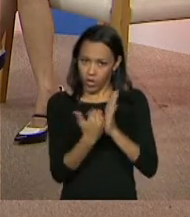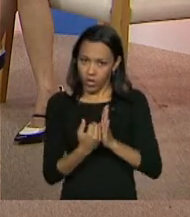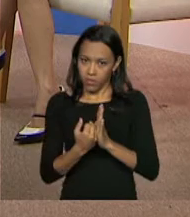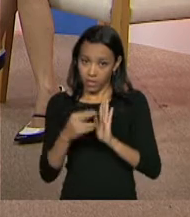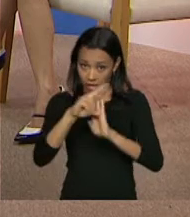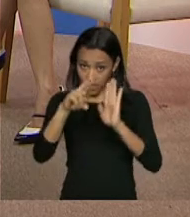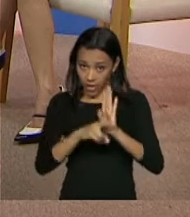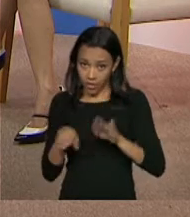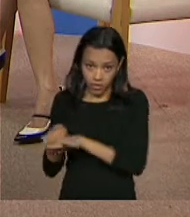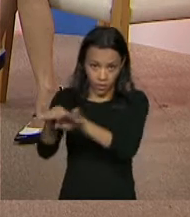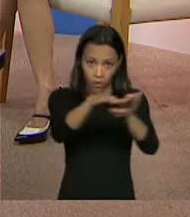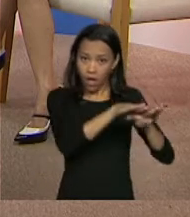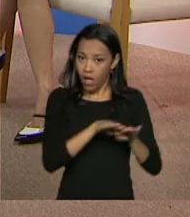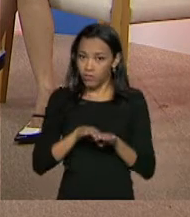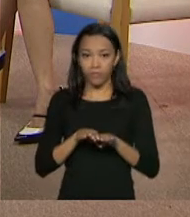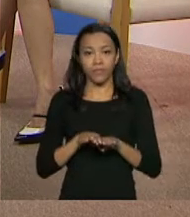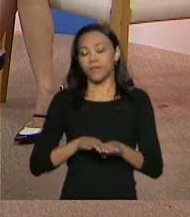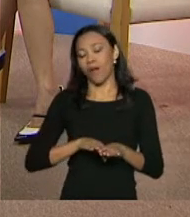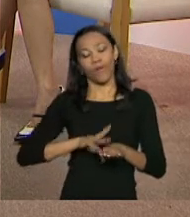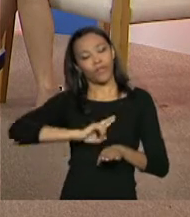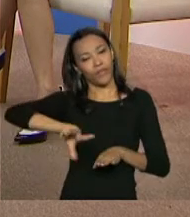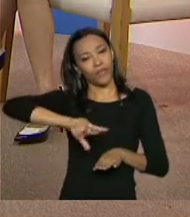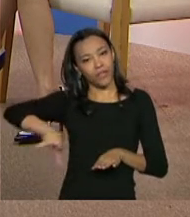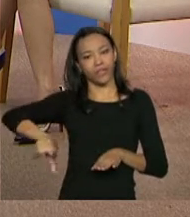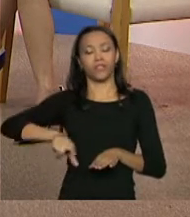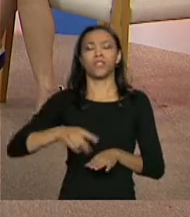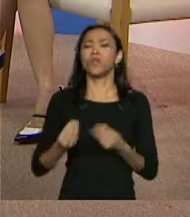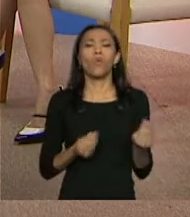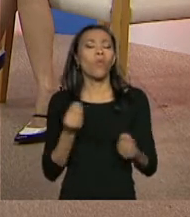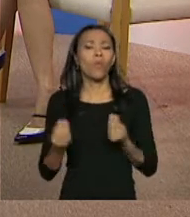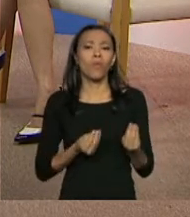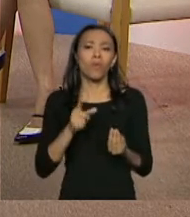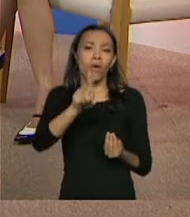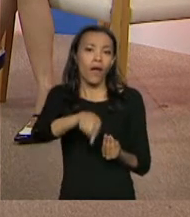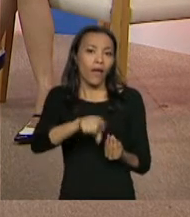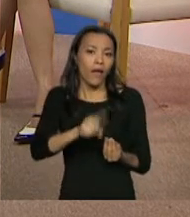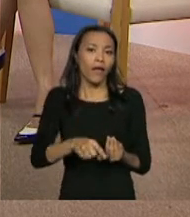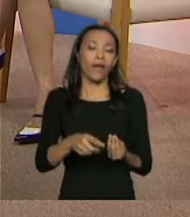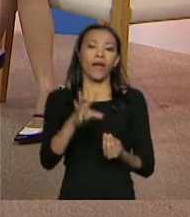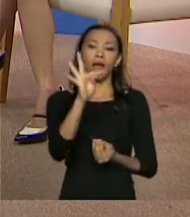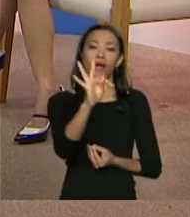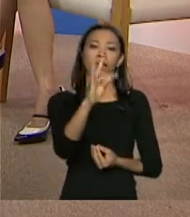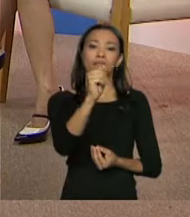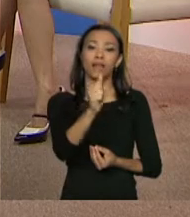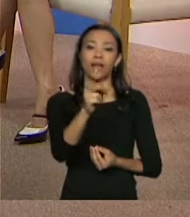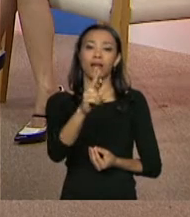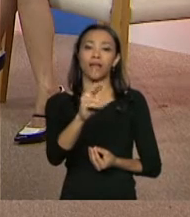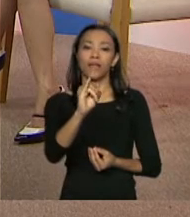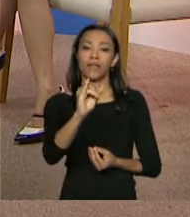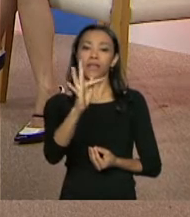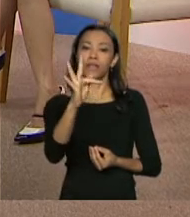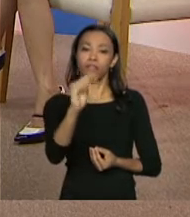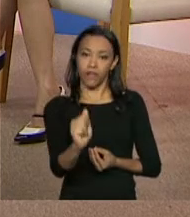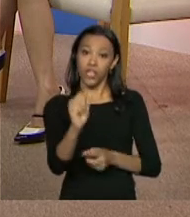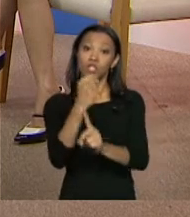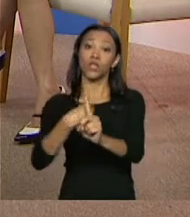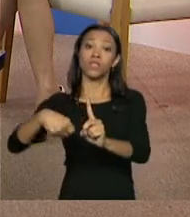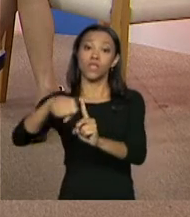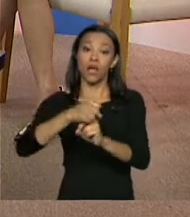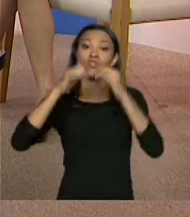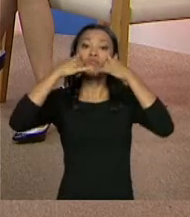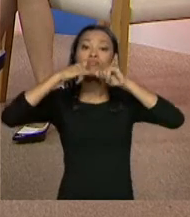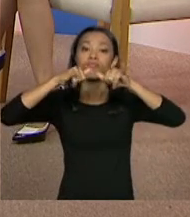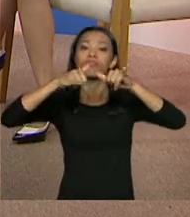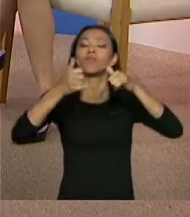critério, não é isso? É. Então, explica para a gente como funciona a tarifa social de energia elétrica. Se a pessoa quiser se inscrever... A social de